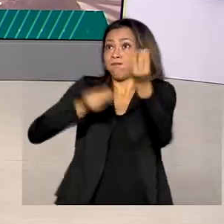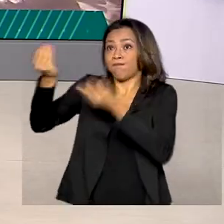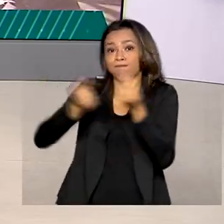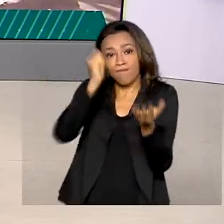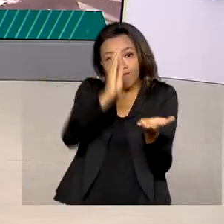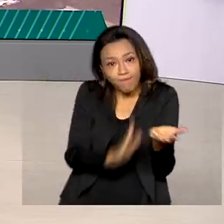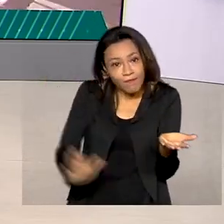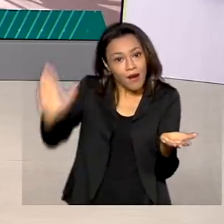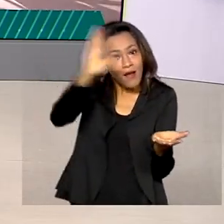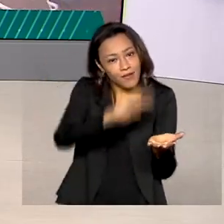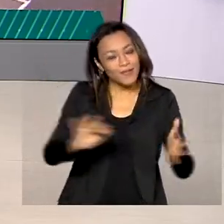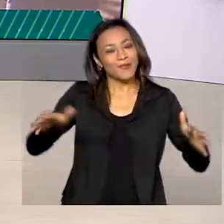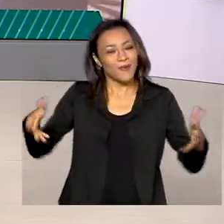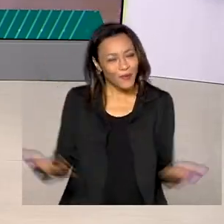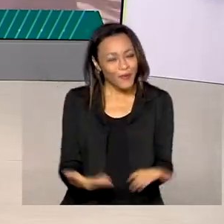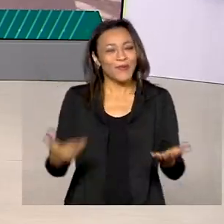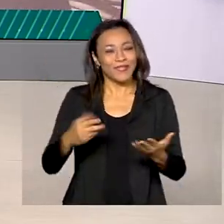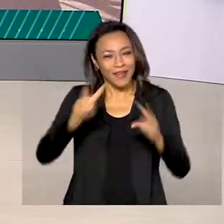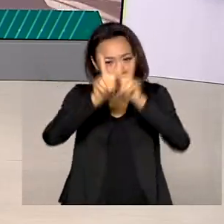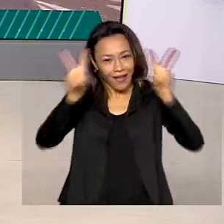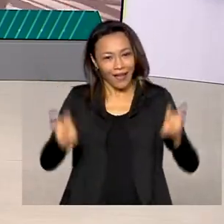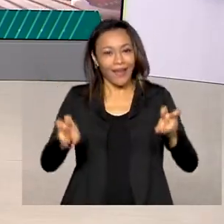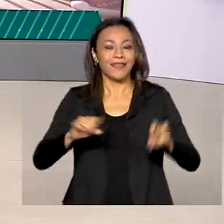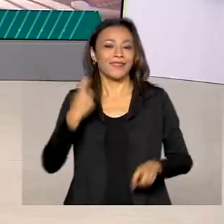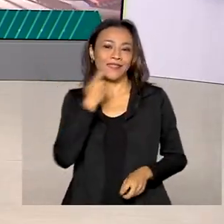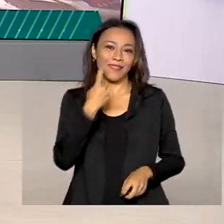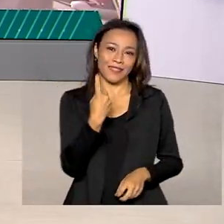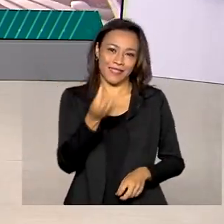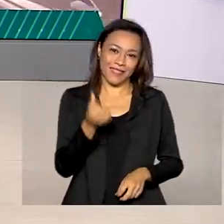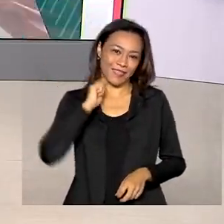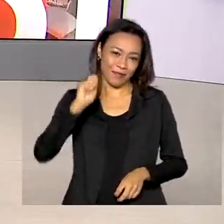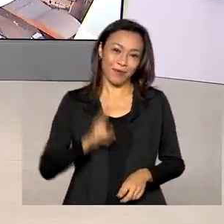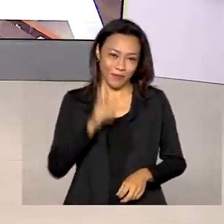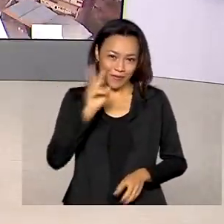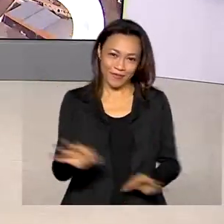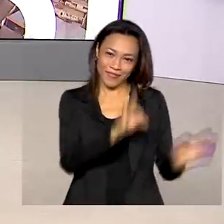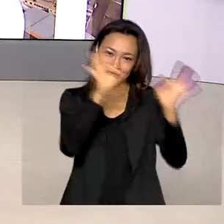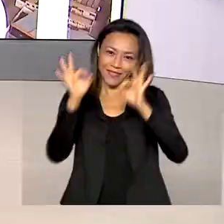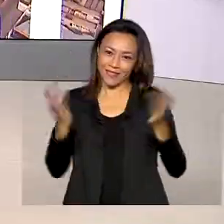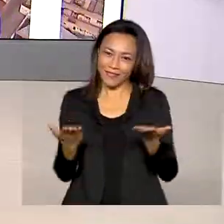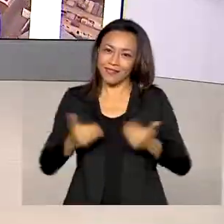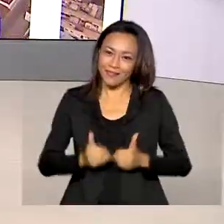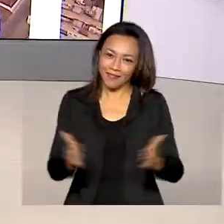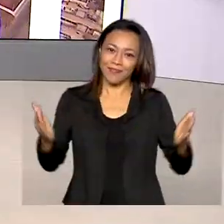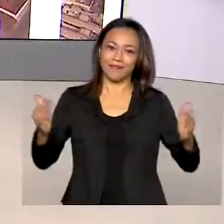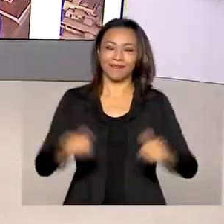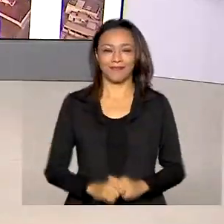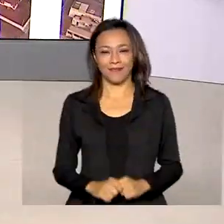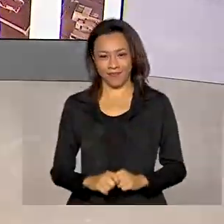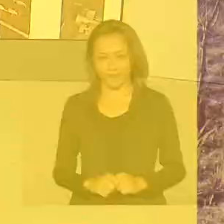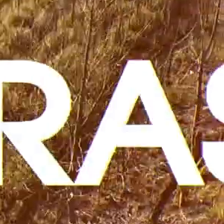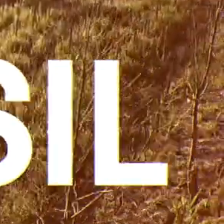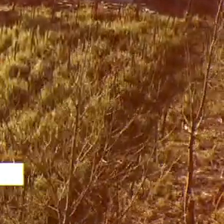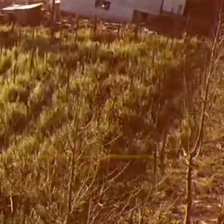Esses são os destaques desta sexta-feira, 16 de abril. Fique com a gente, o Brasil em Dia está no ar.